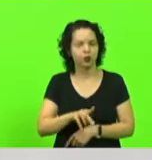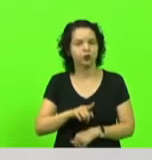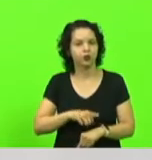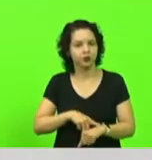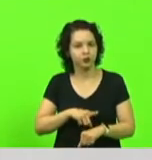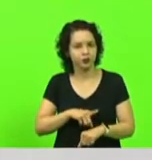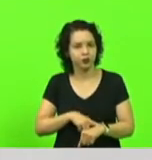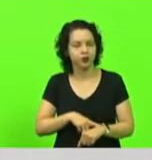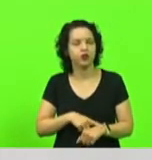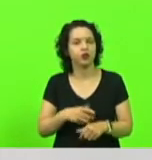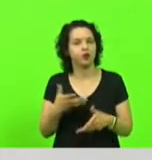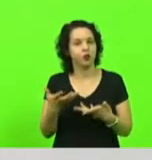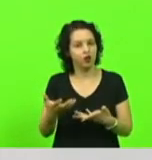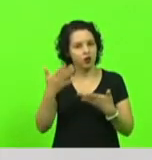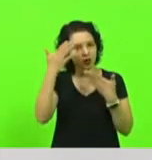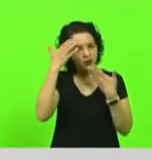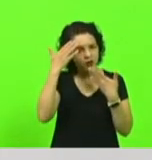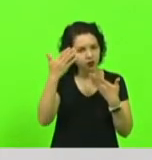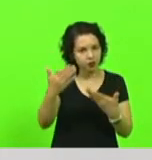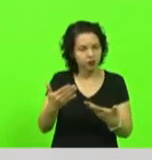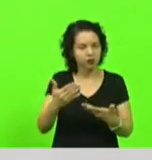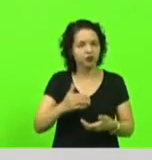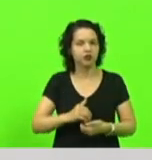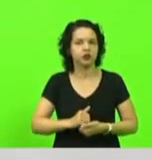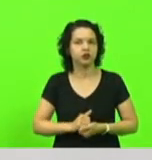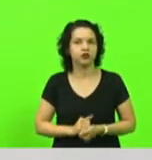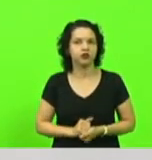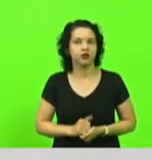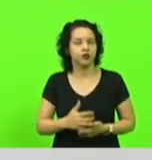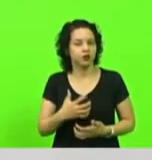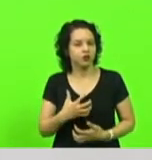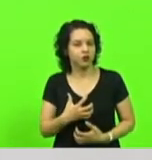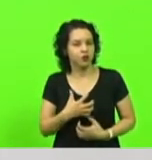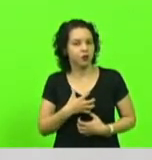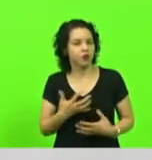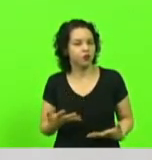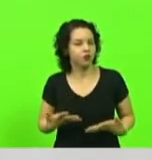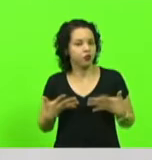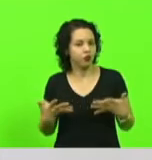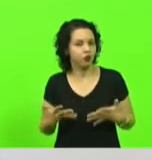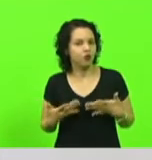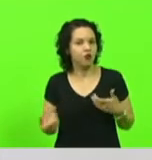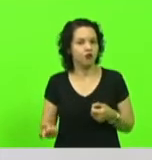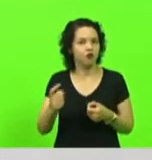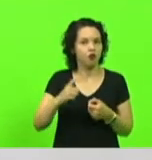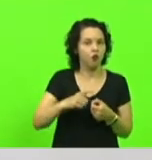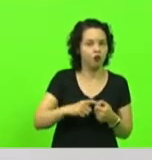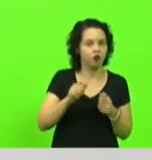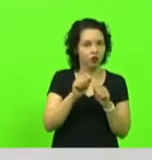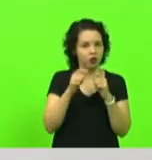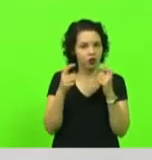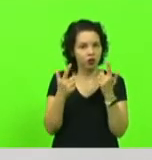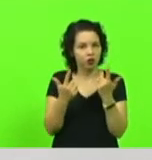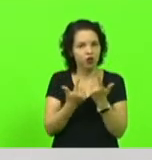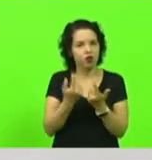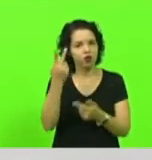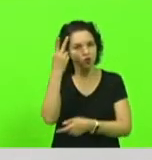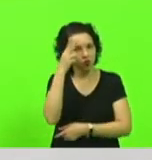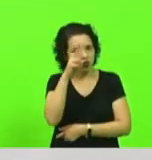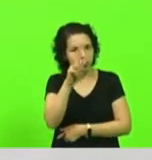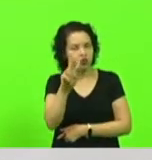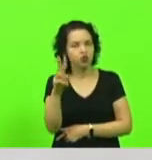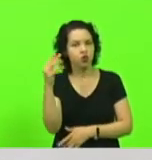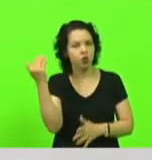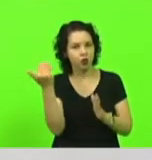Eu quero agradecer e estou muito feliz de estar de volta à casa por dois dias, cumprindo o regimento